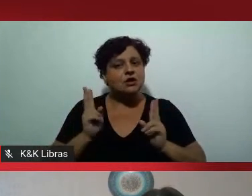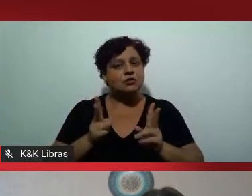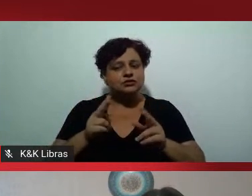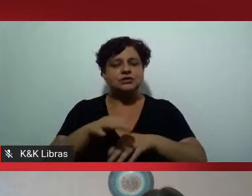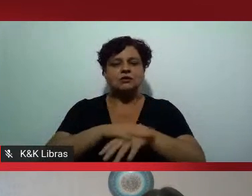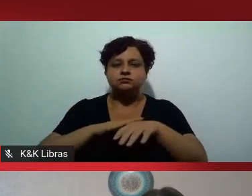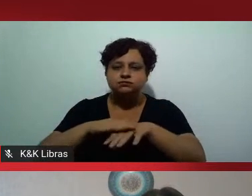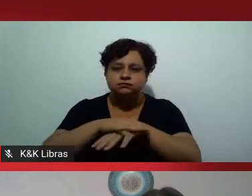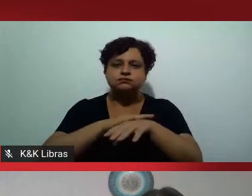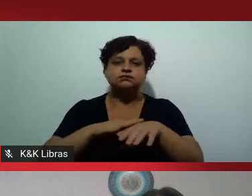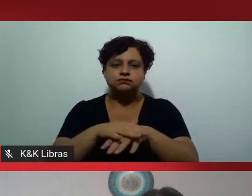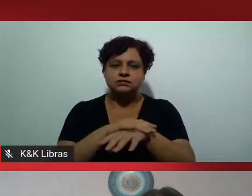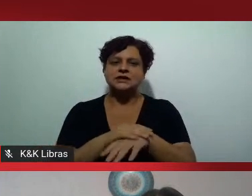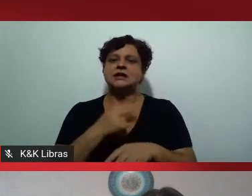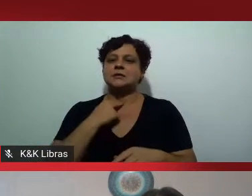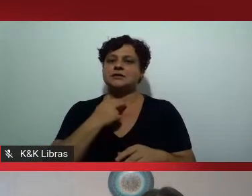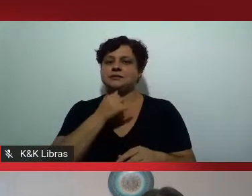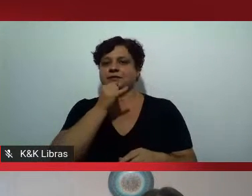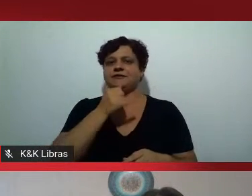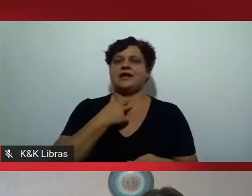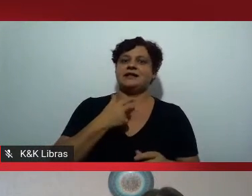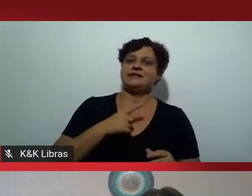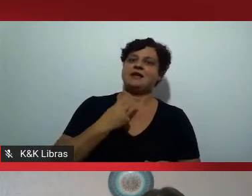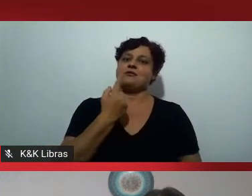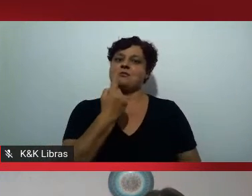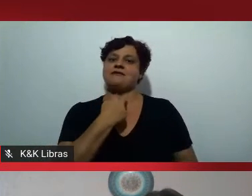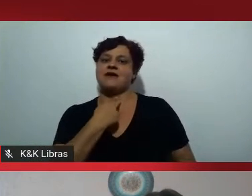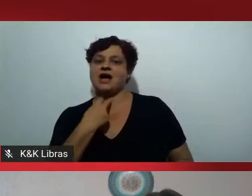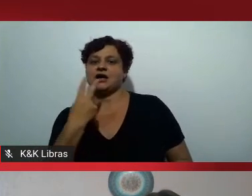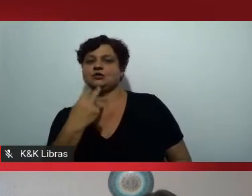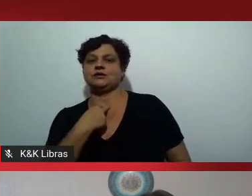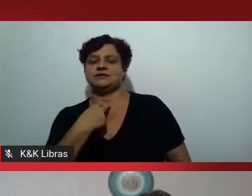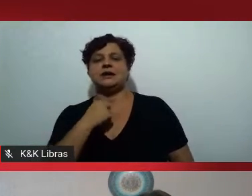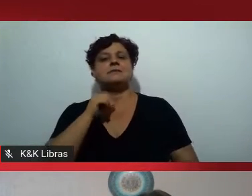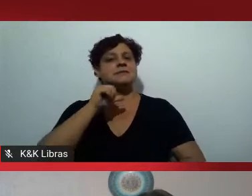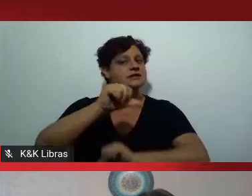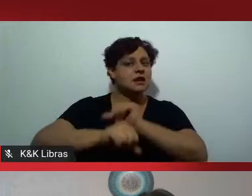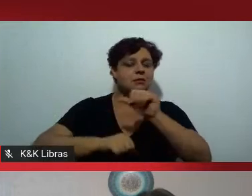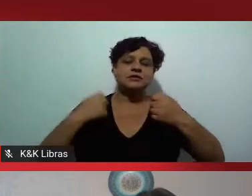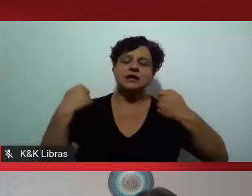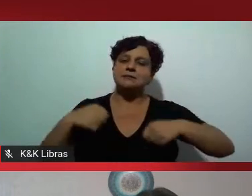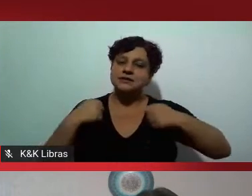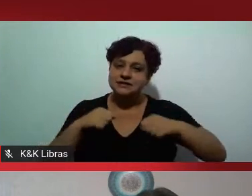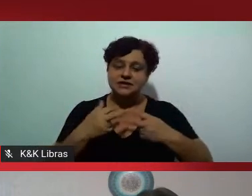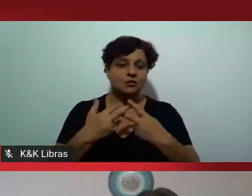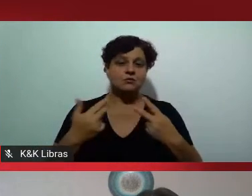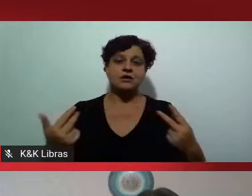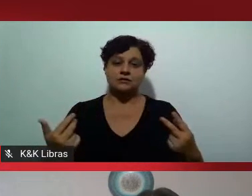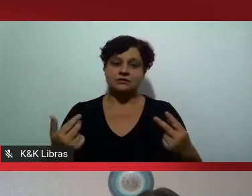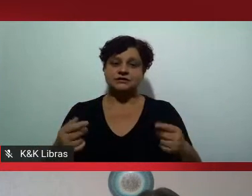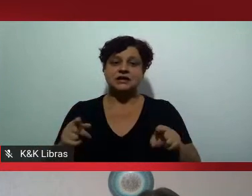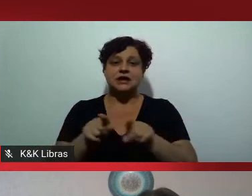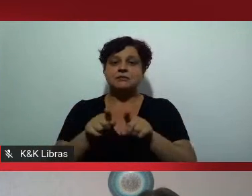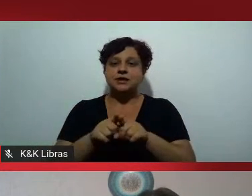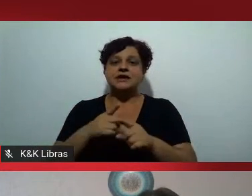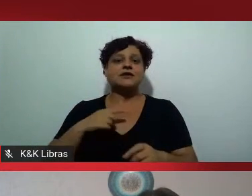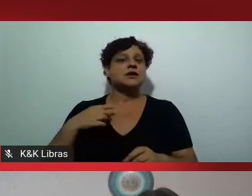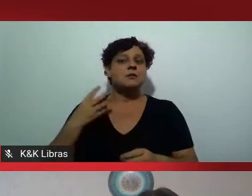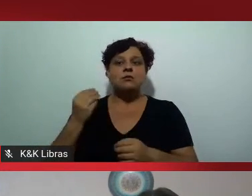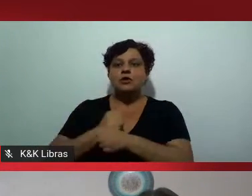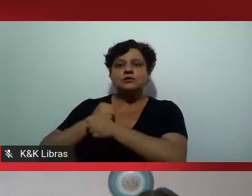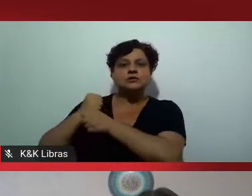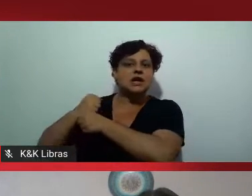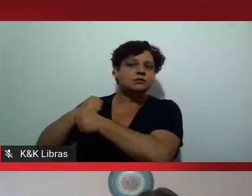a ter uma vaga, a ter duas vagas, para mudar estruturalmente algo que se constituiu em 500 anos de exploração,